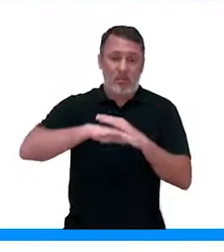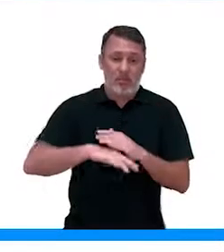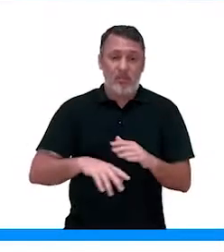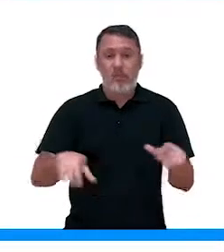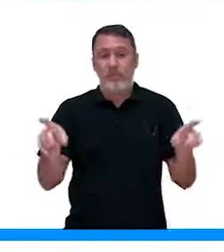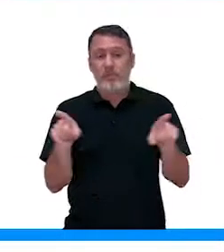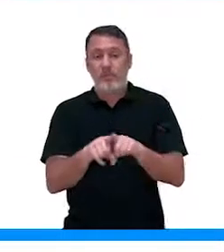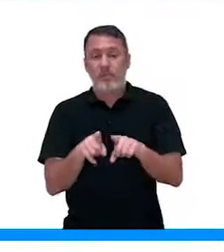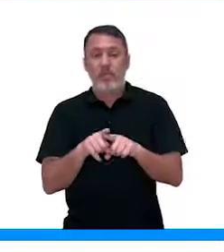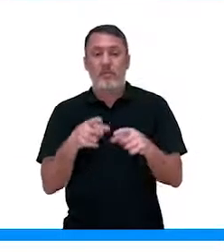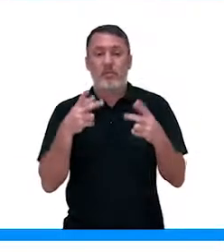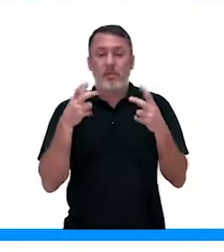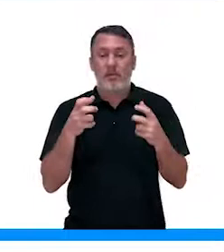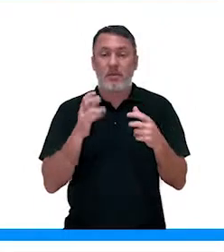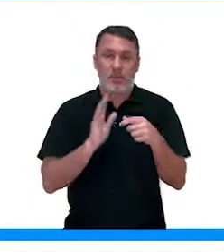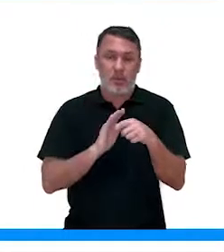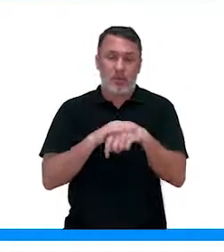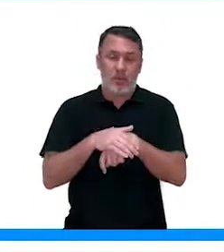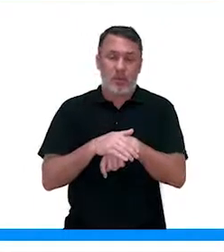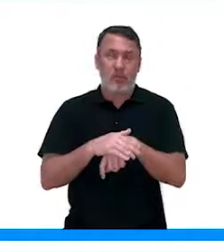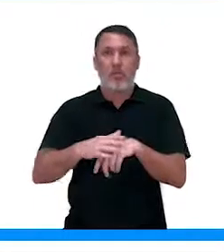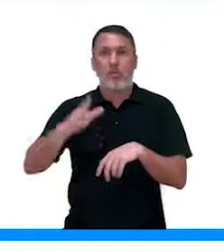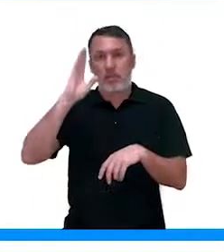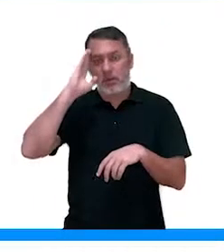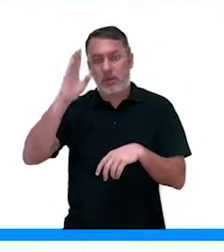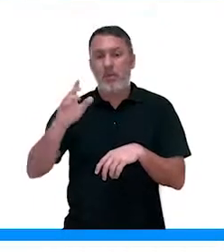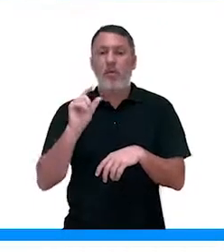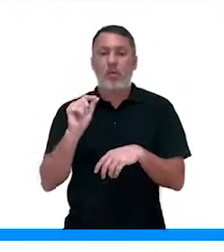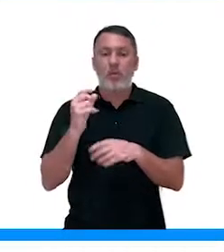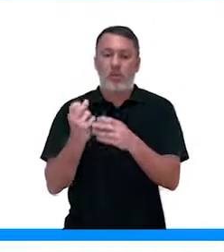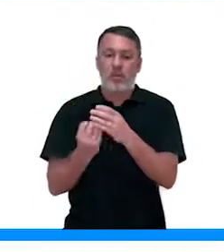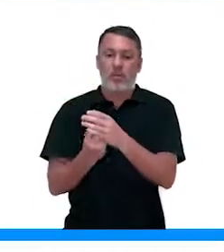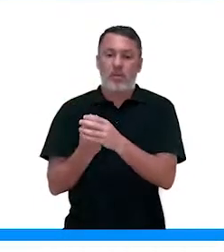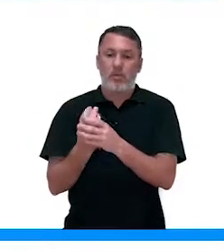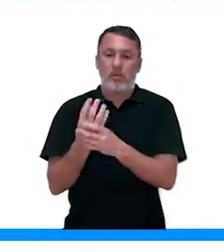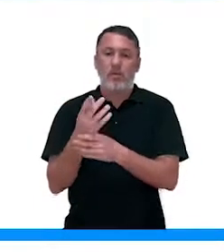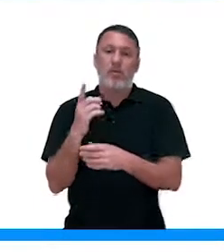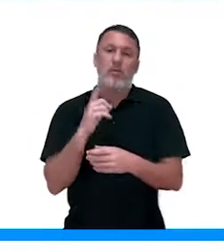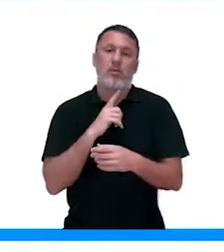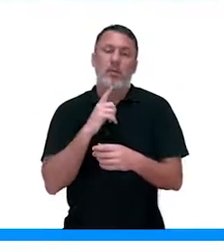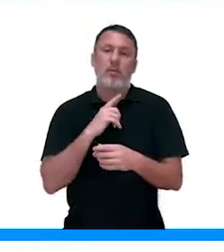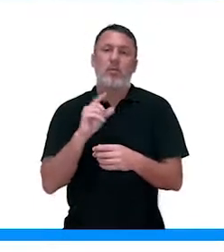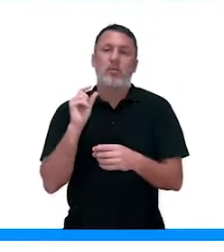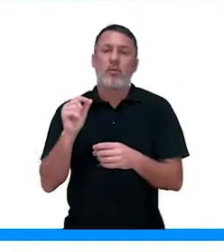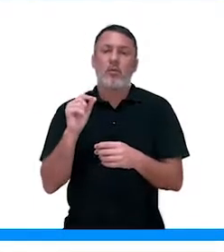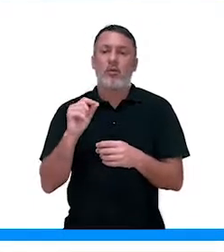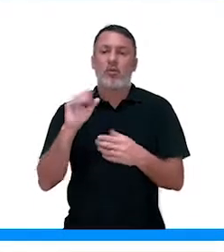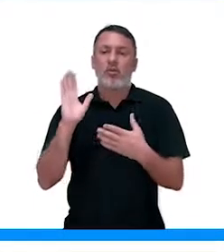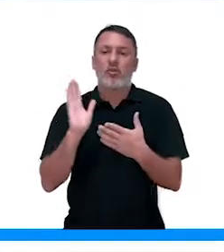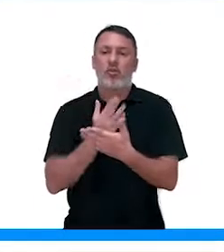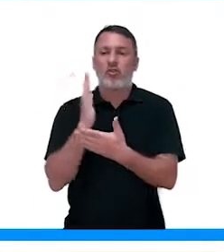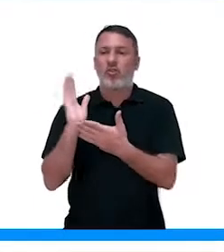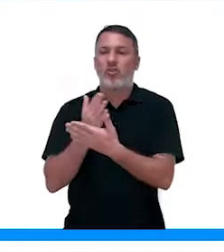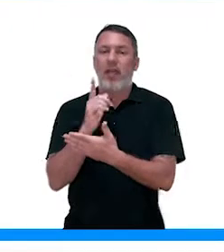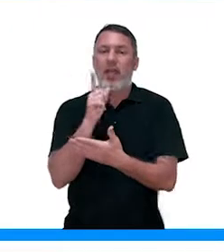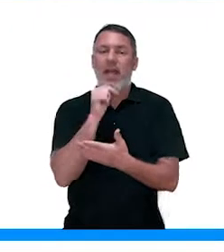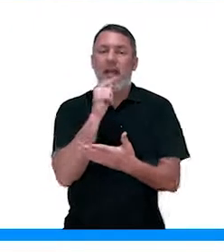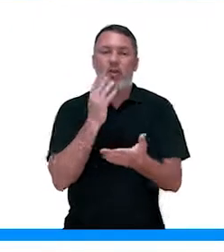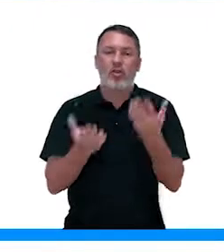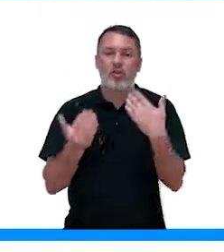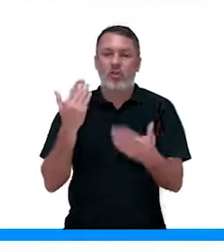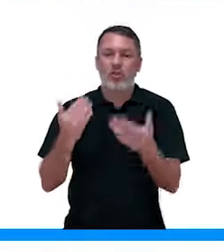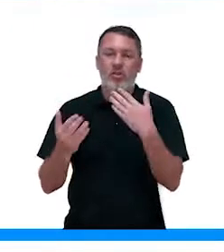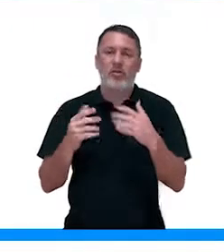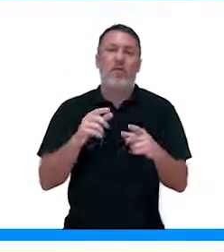elevada, a gente consegue perceber, à noite principalmente, que as plantas, elas eliminam esse excesso de água que